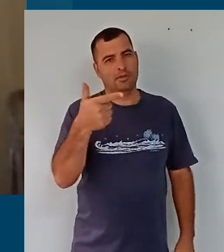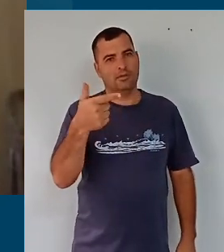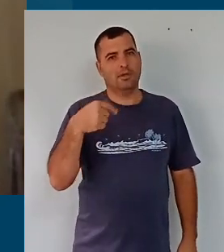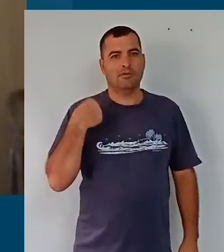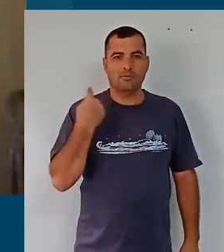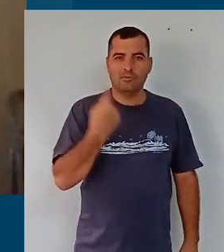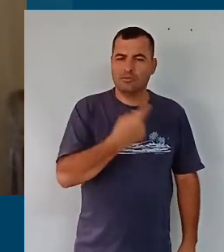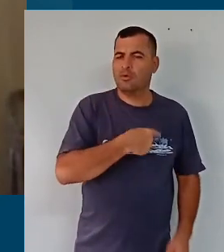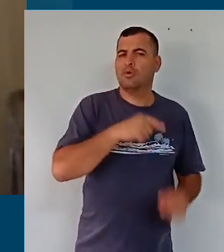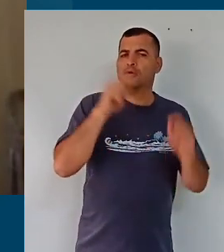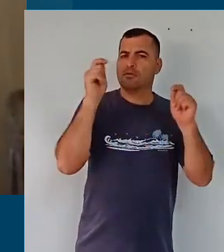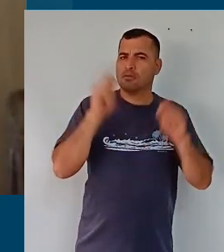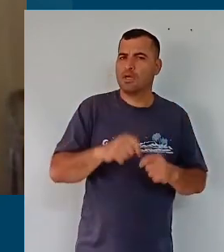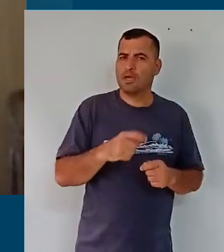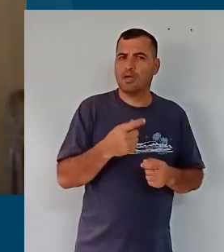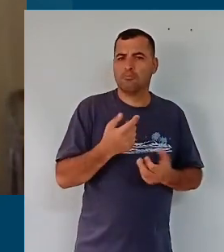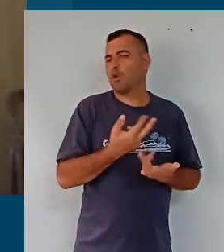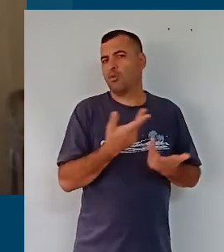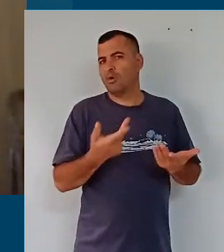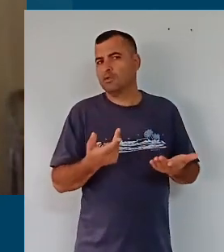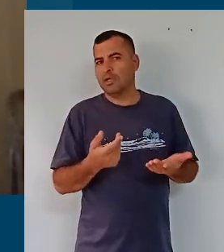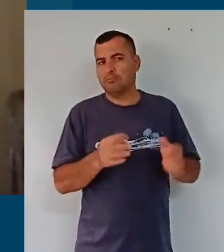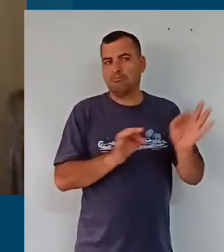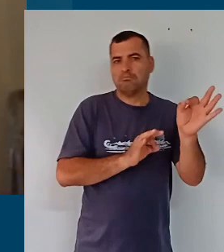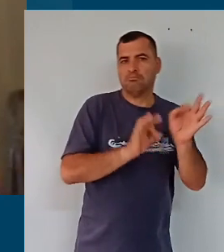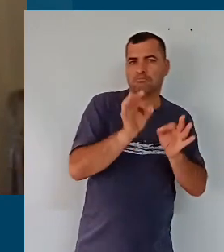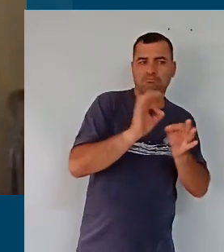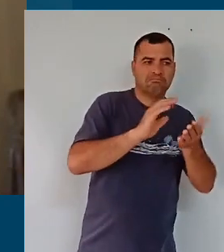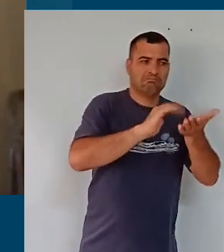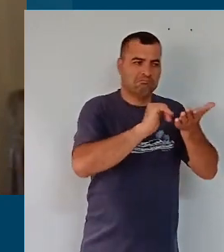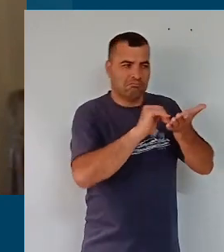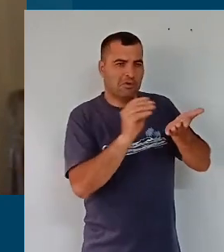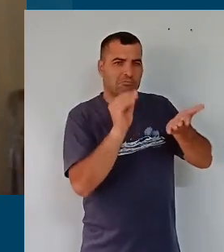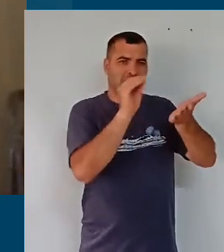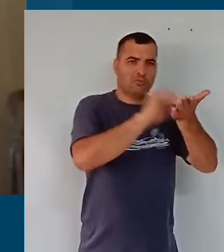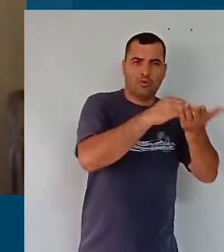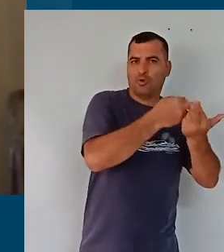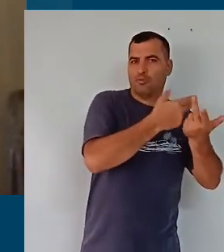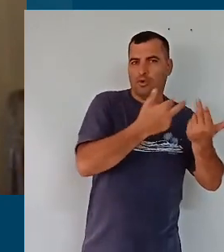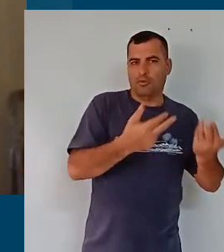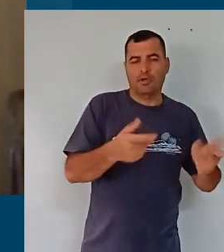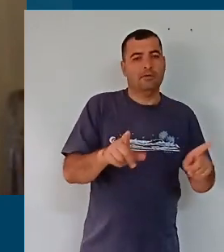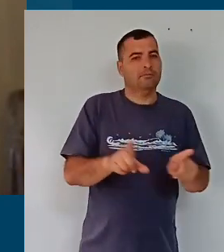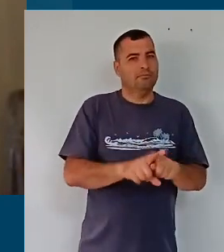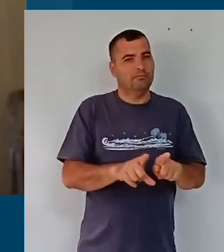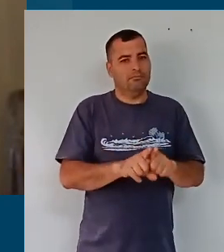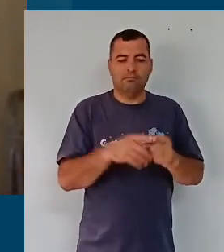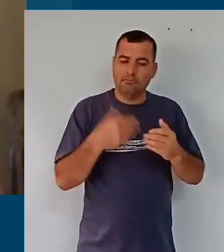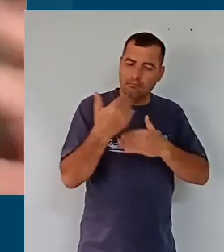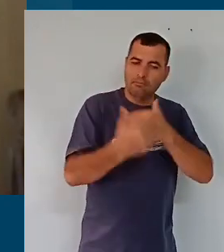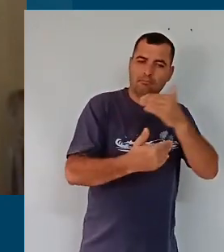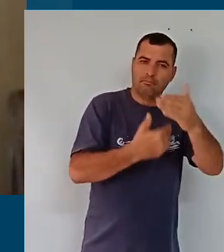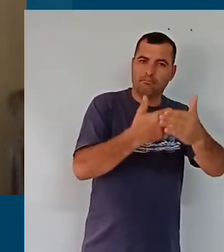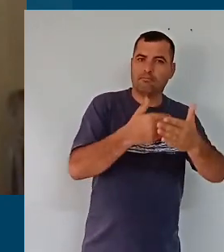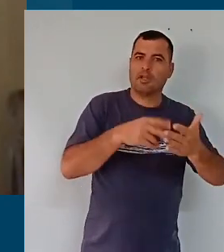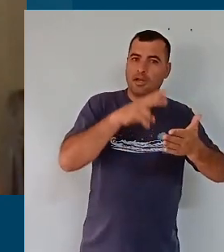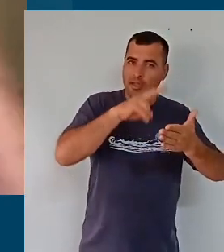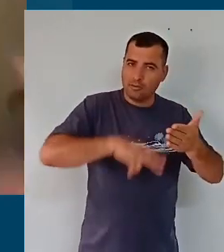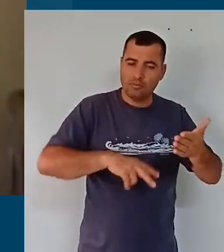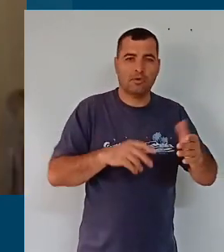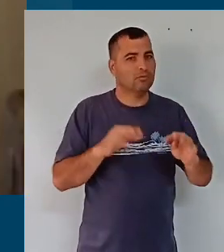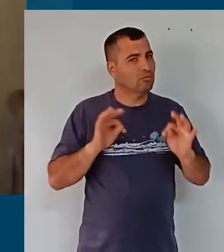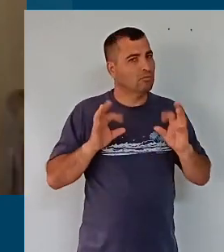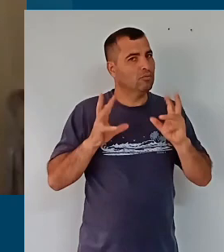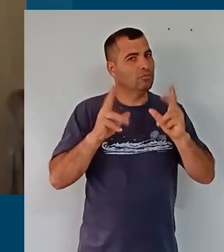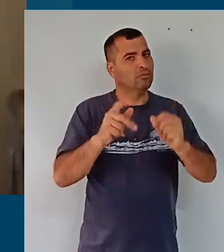para que nós possamos fazer as últimas arestas e fazer as últimas definições e, a partir dessa leitura de rede,